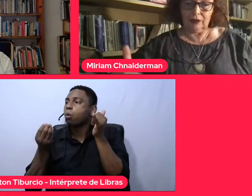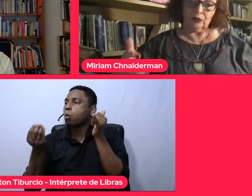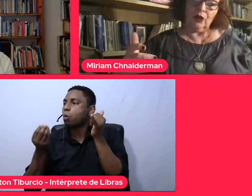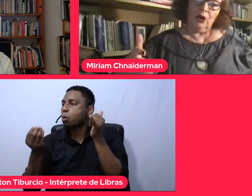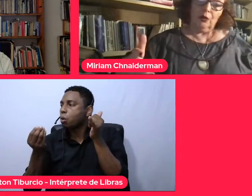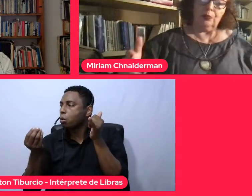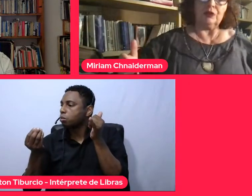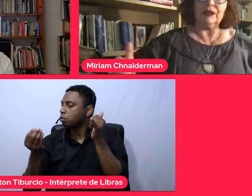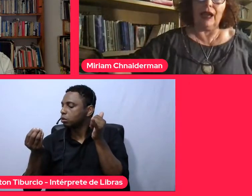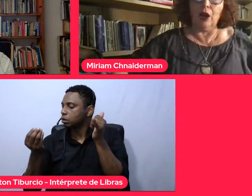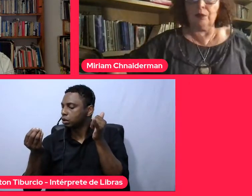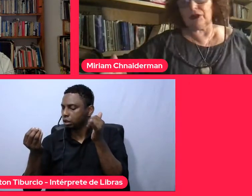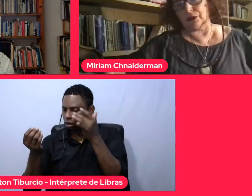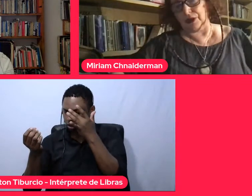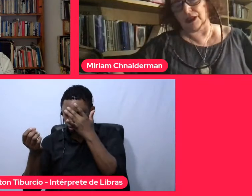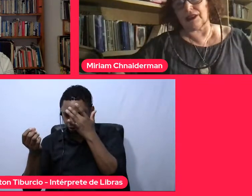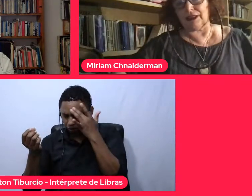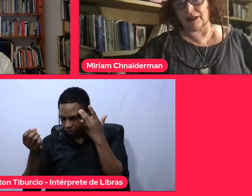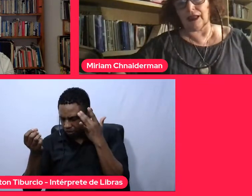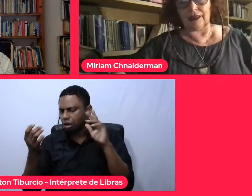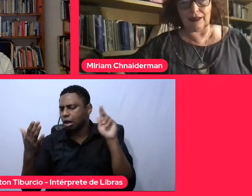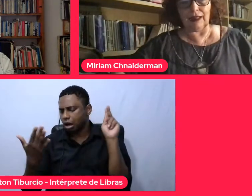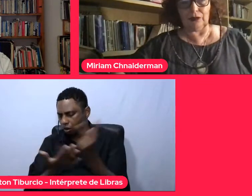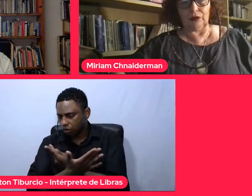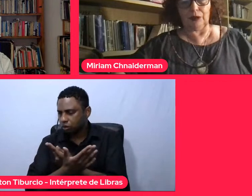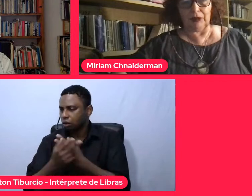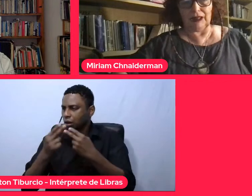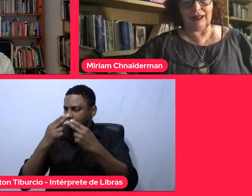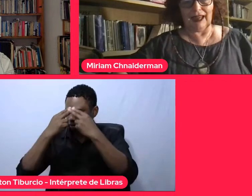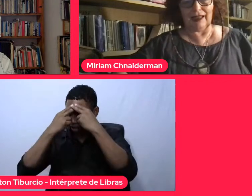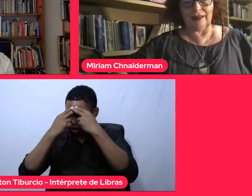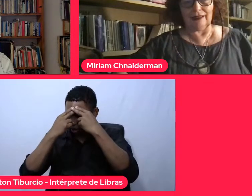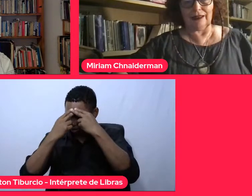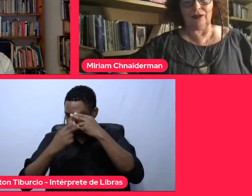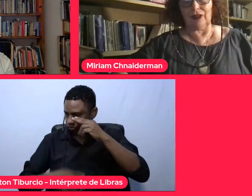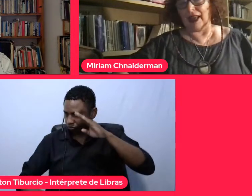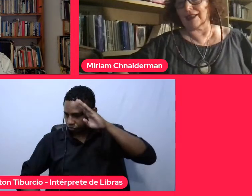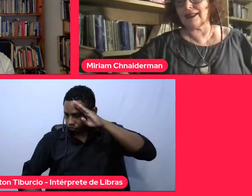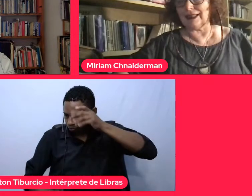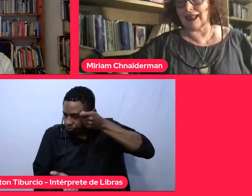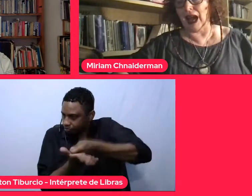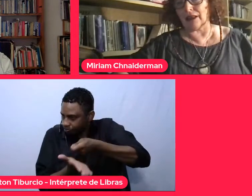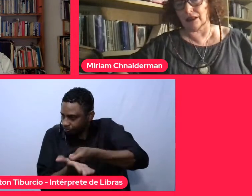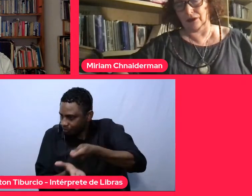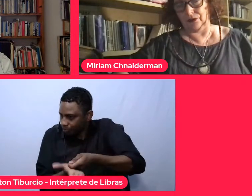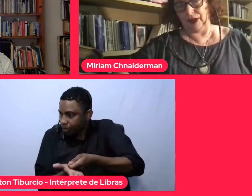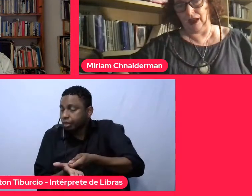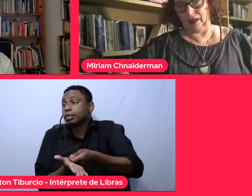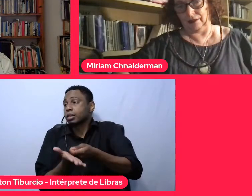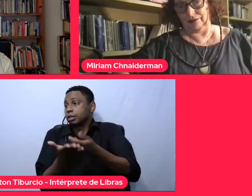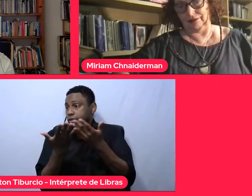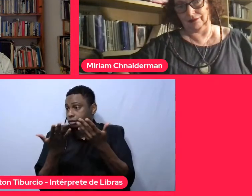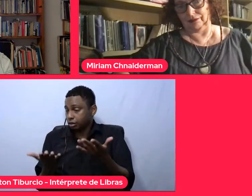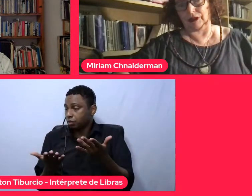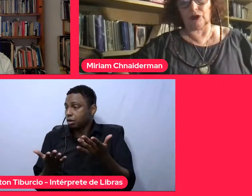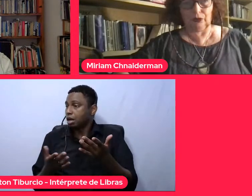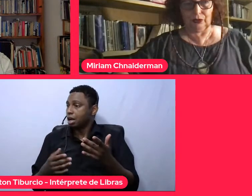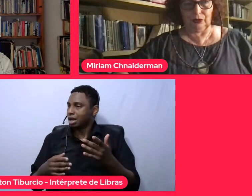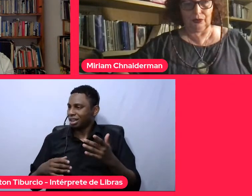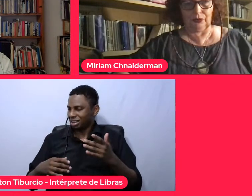passado por traumas durante a ditadura militar, então é a cidade que fala